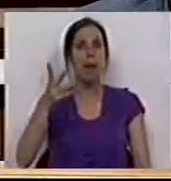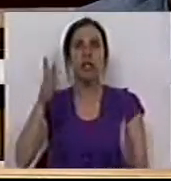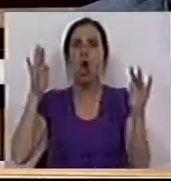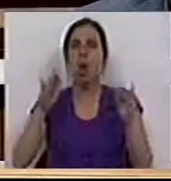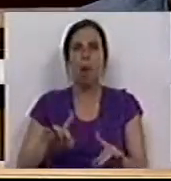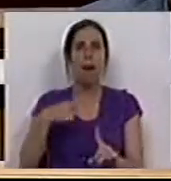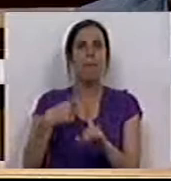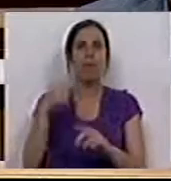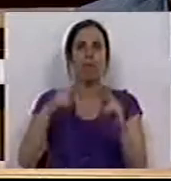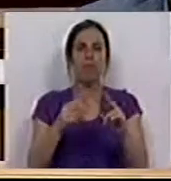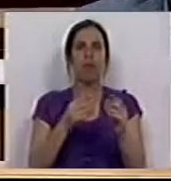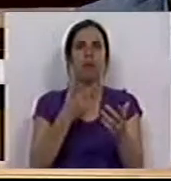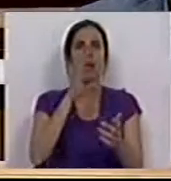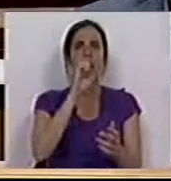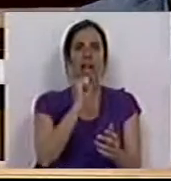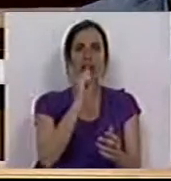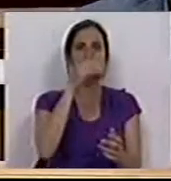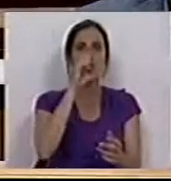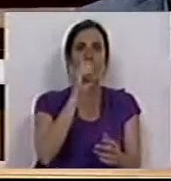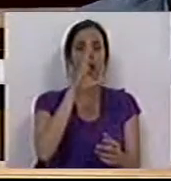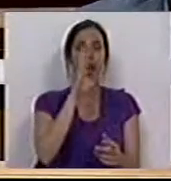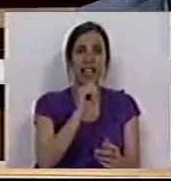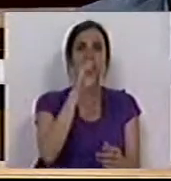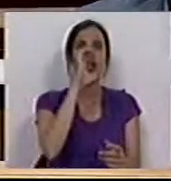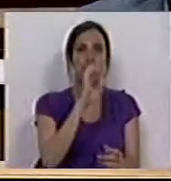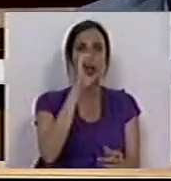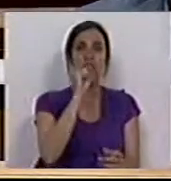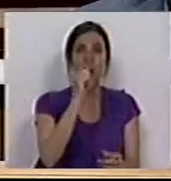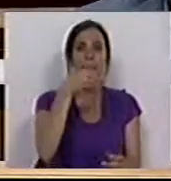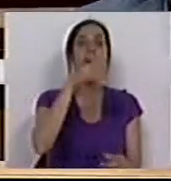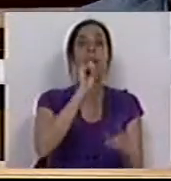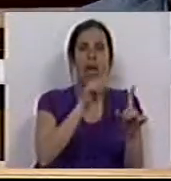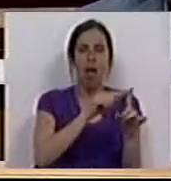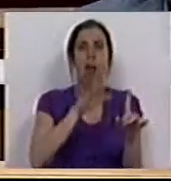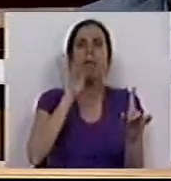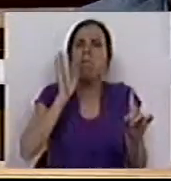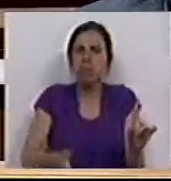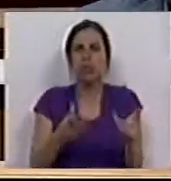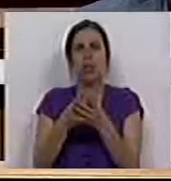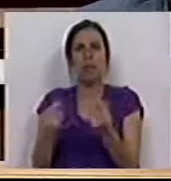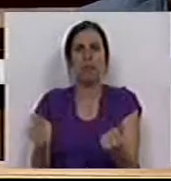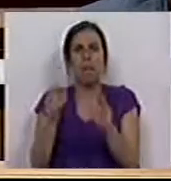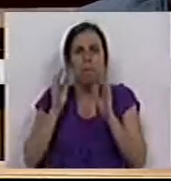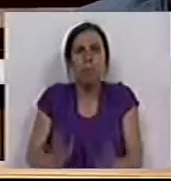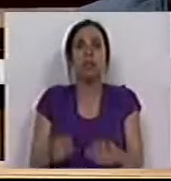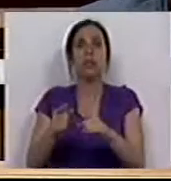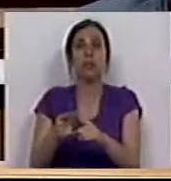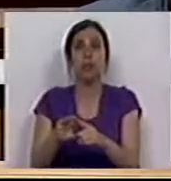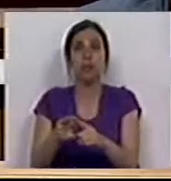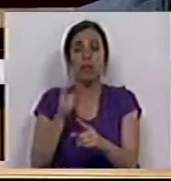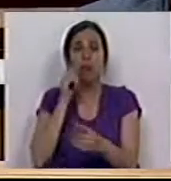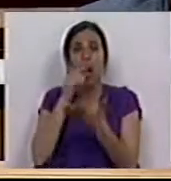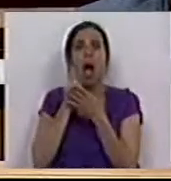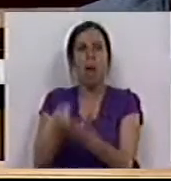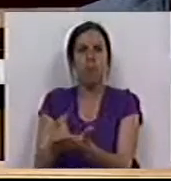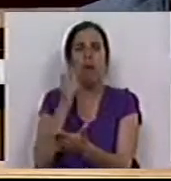não param os benefícios fiscais às SGPS. Tem de haver meios para assistir quem